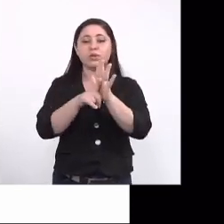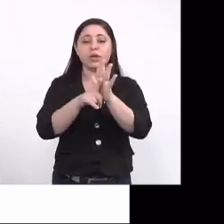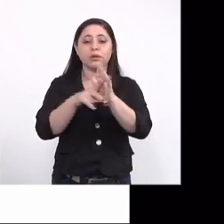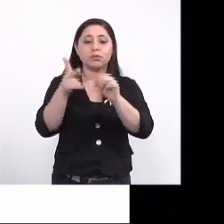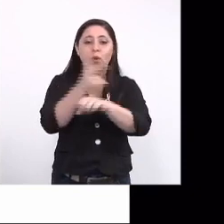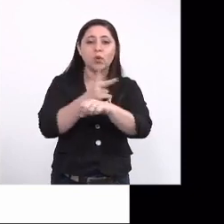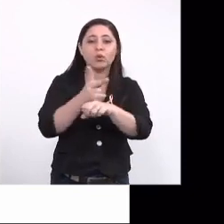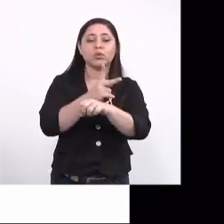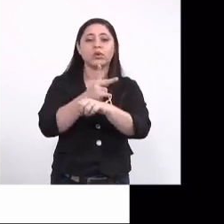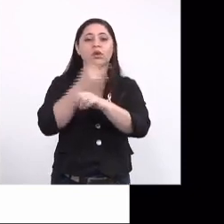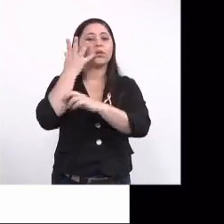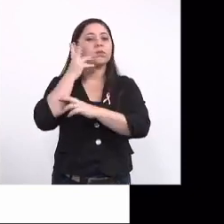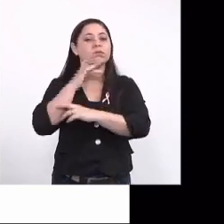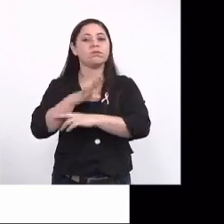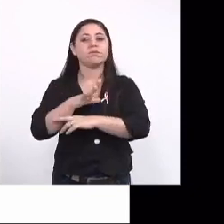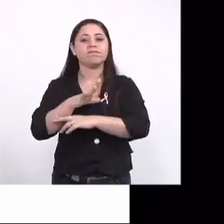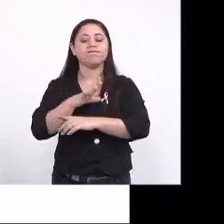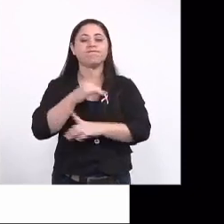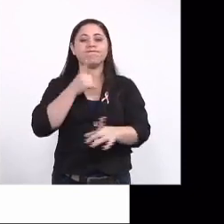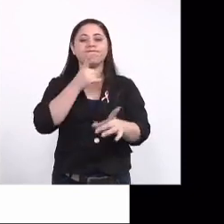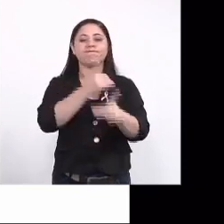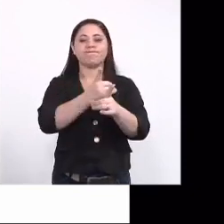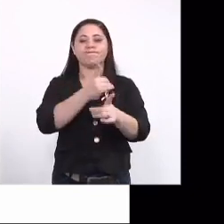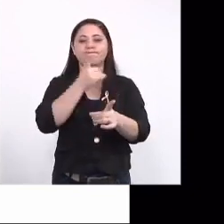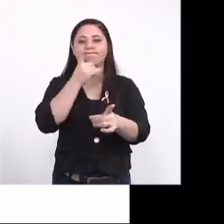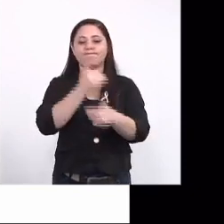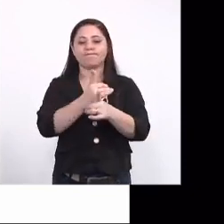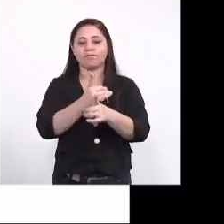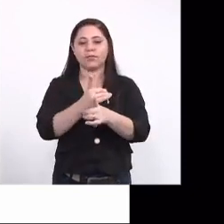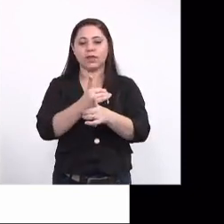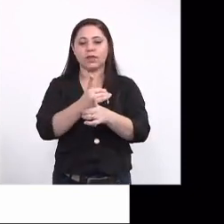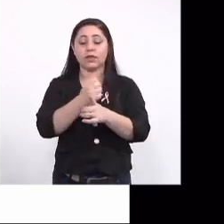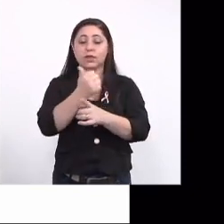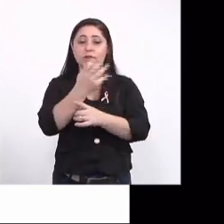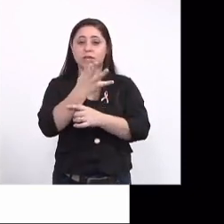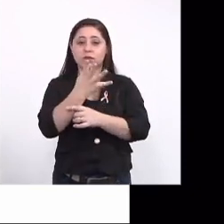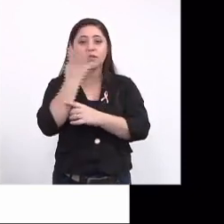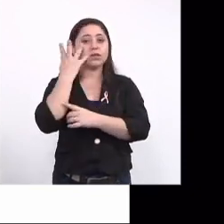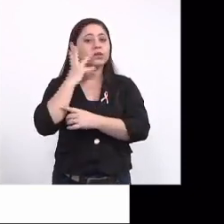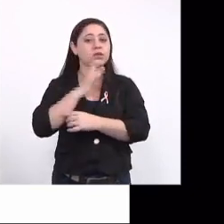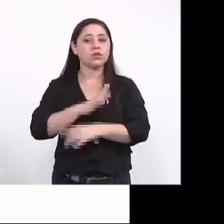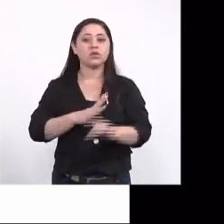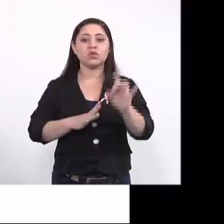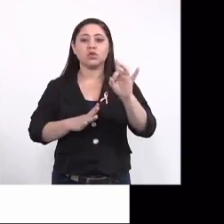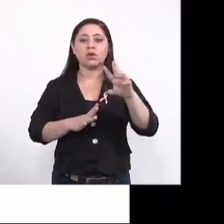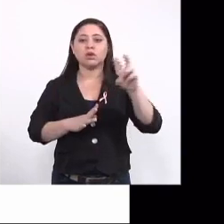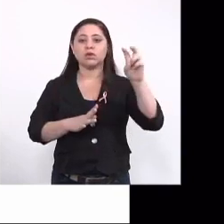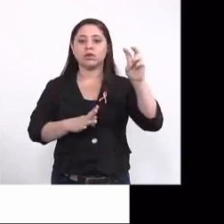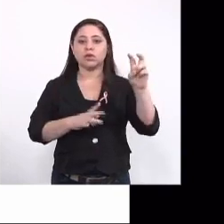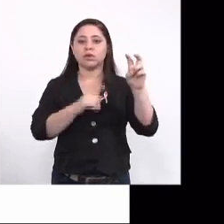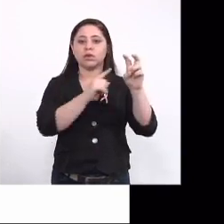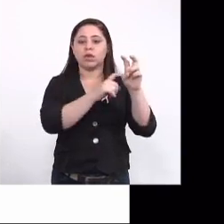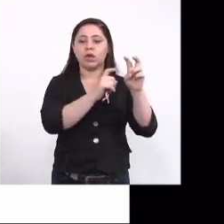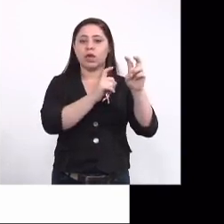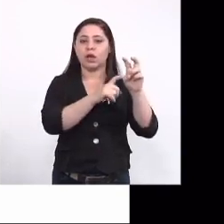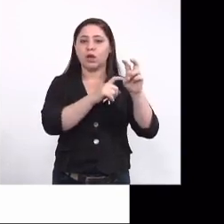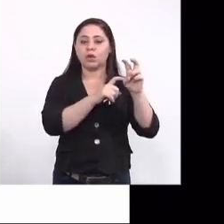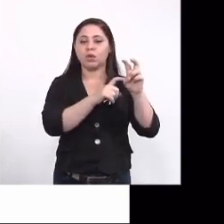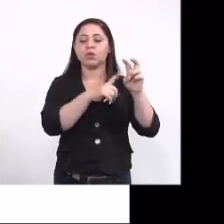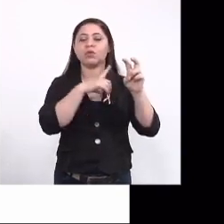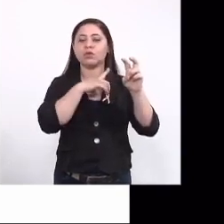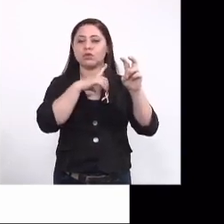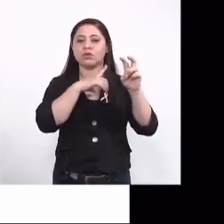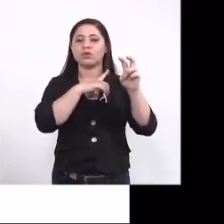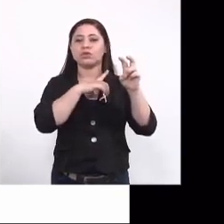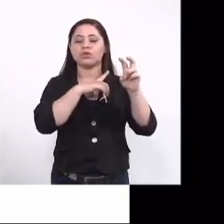crianças, nós identificamos que entre essas 14, só 5 estavam vinculadas aos